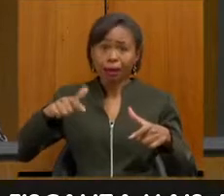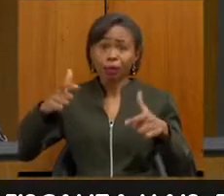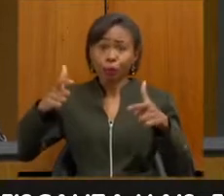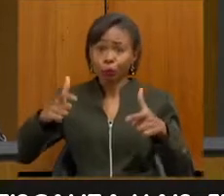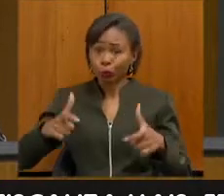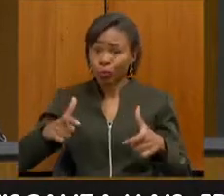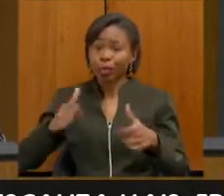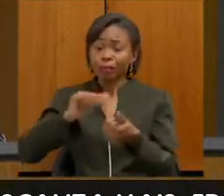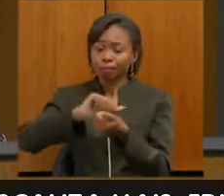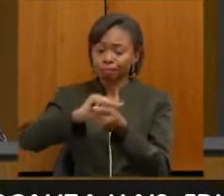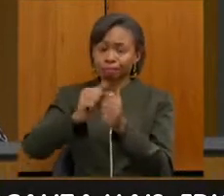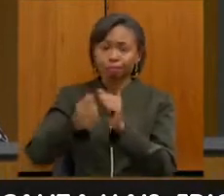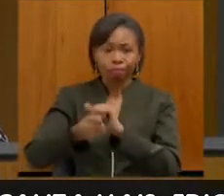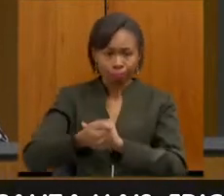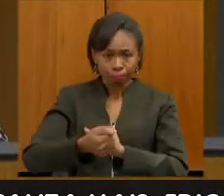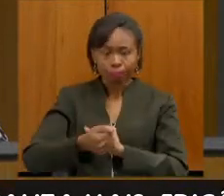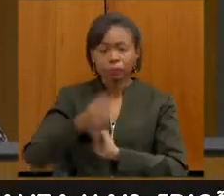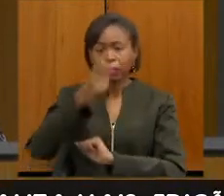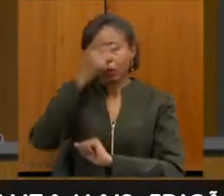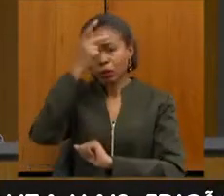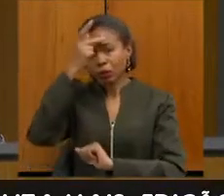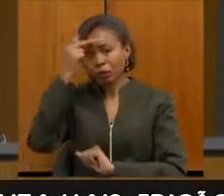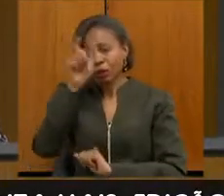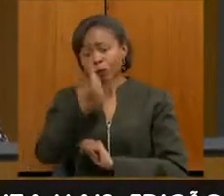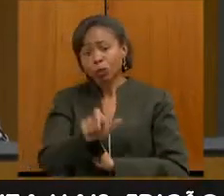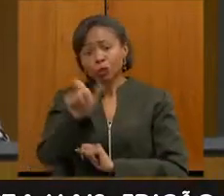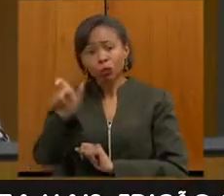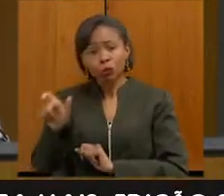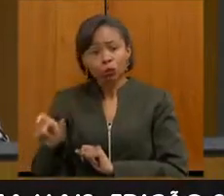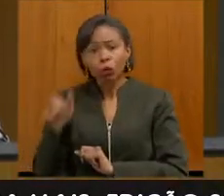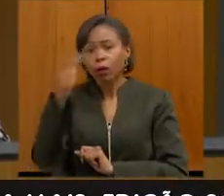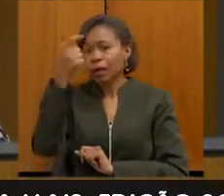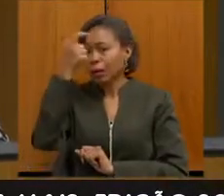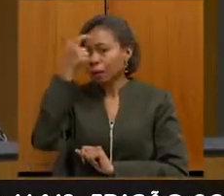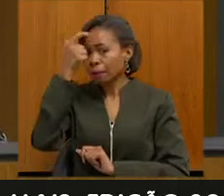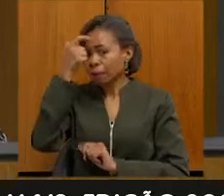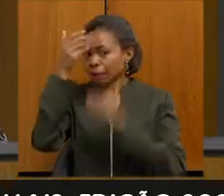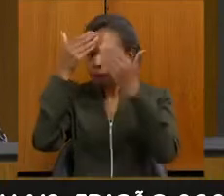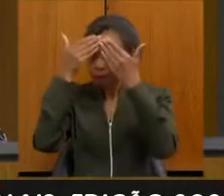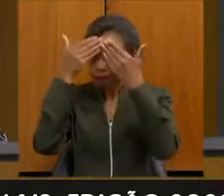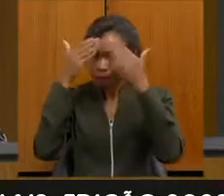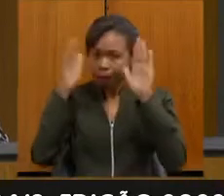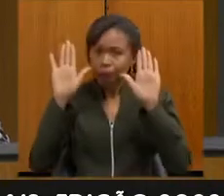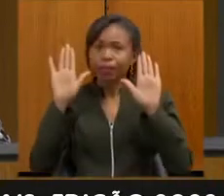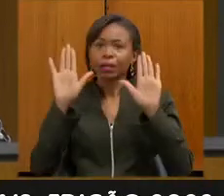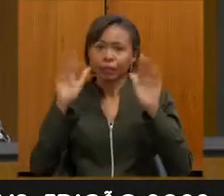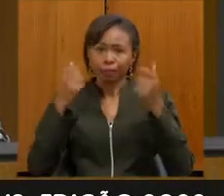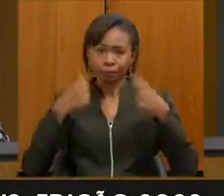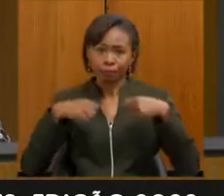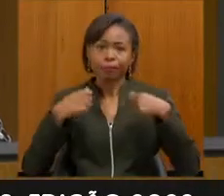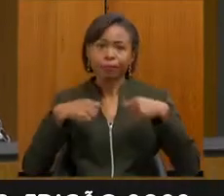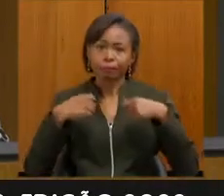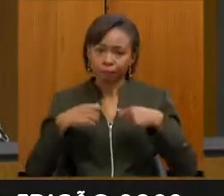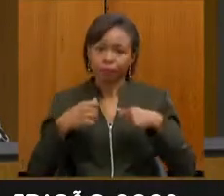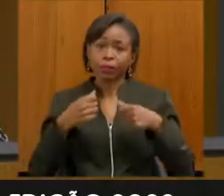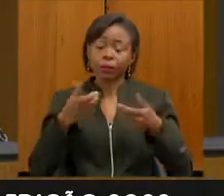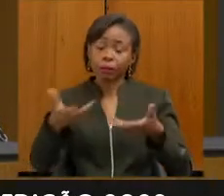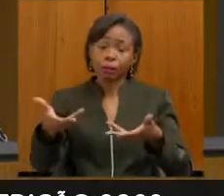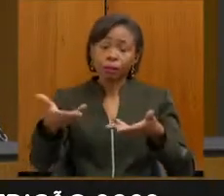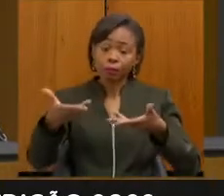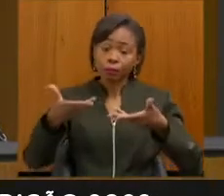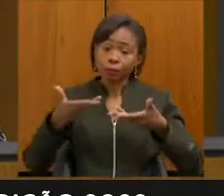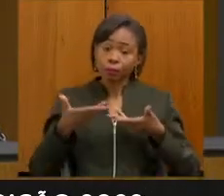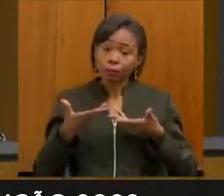pessoas têm que estar com a mentalidade aberta para estar recebendo essas